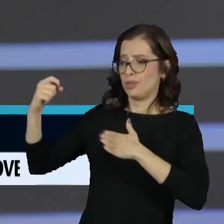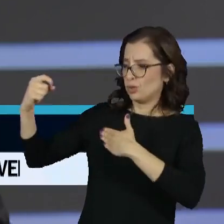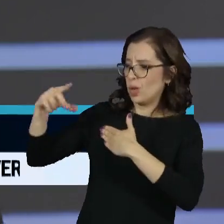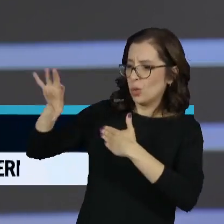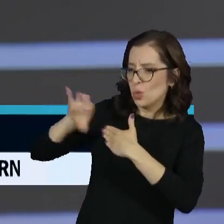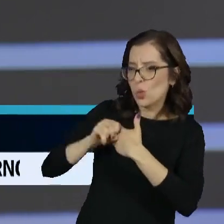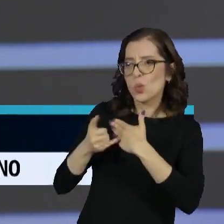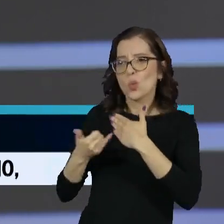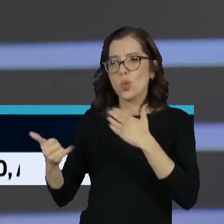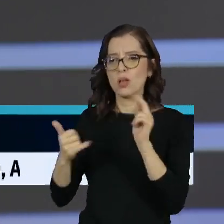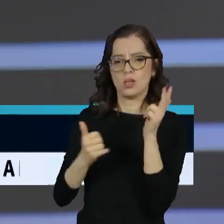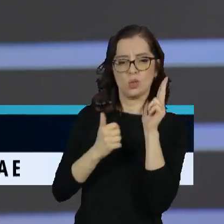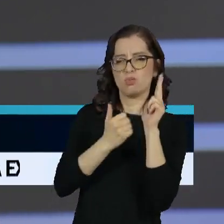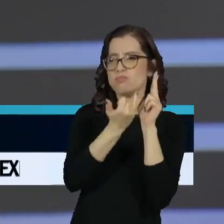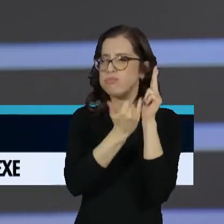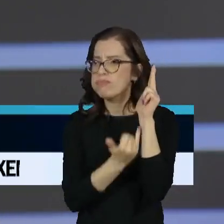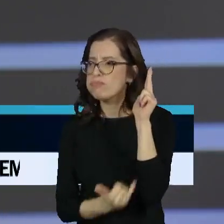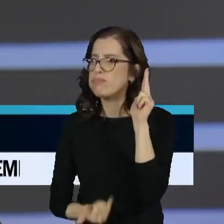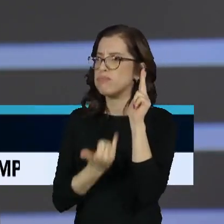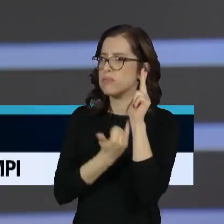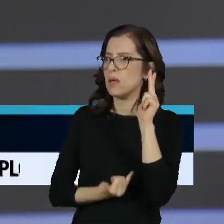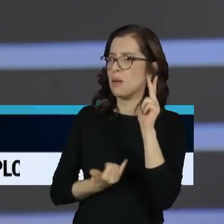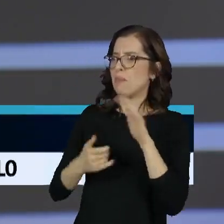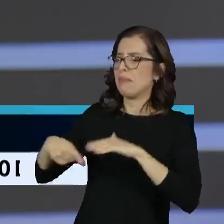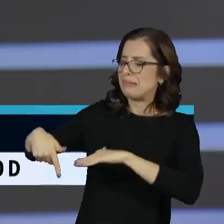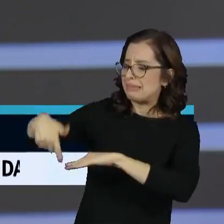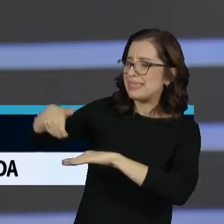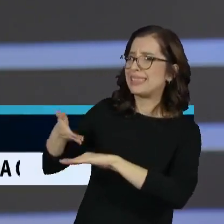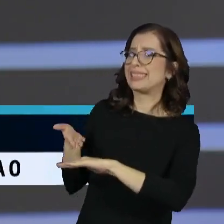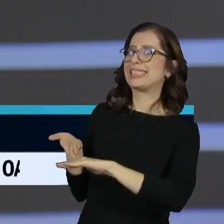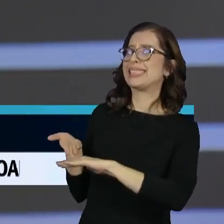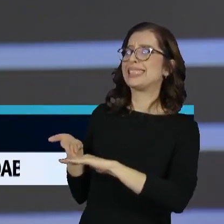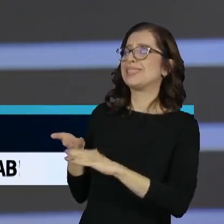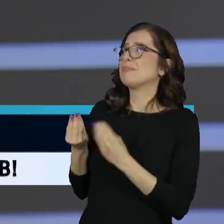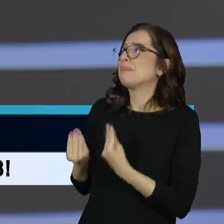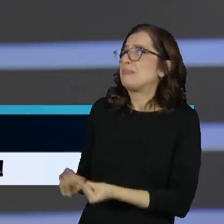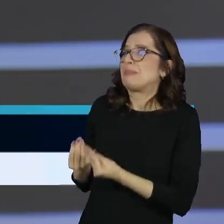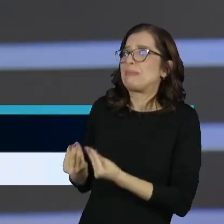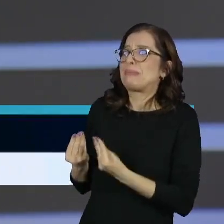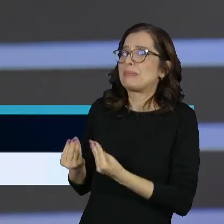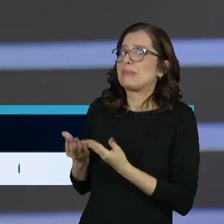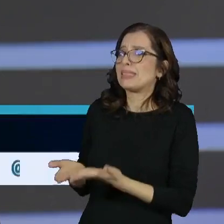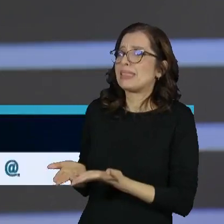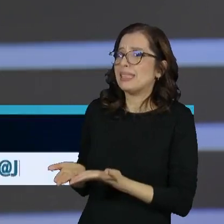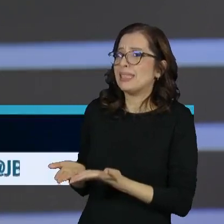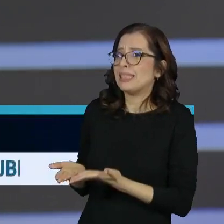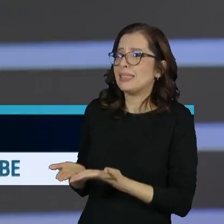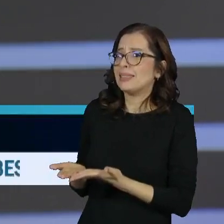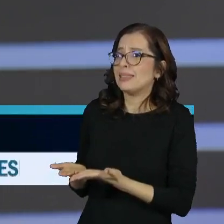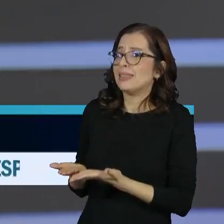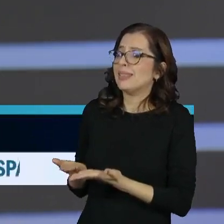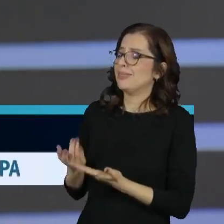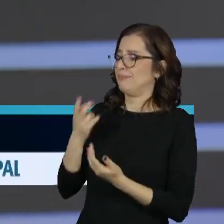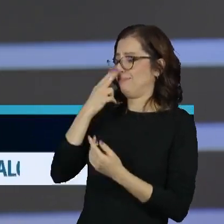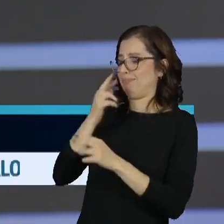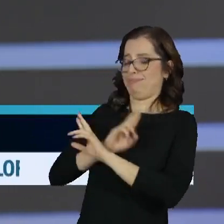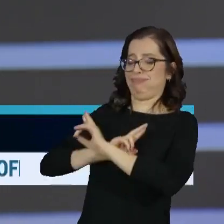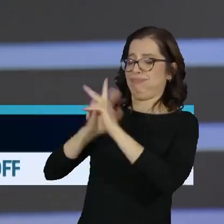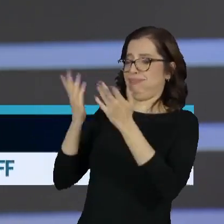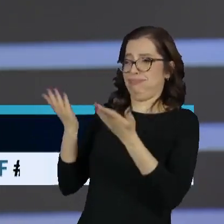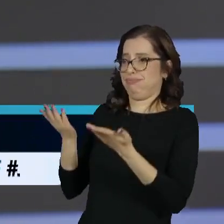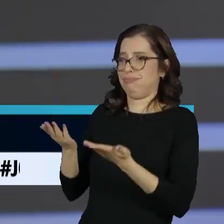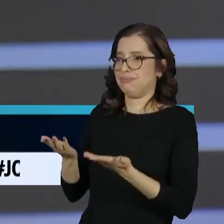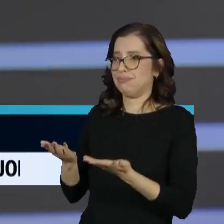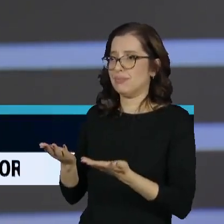mundo, é abrir mão do fóssil, do combustível fóssil, então, já é uma contradição. Segundo, eu acho que tem